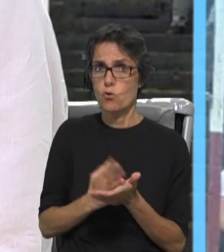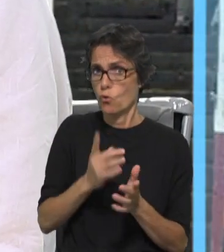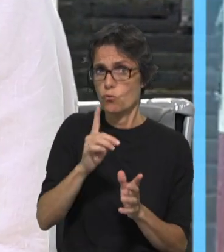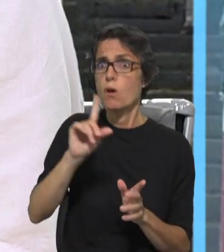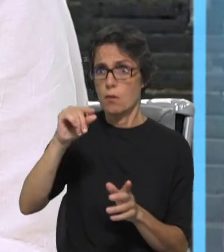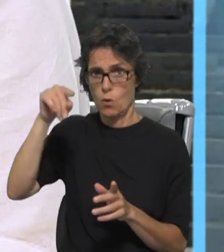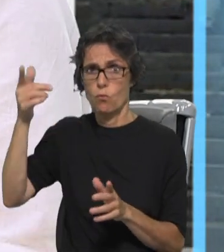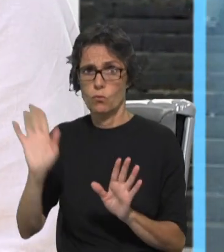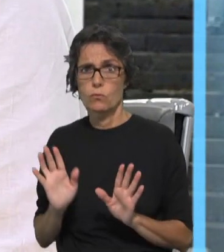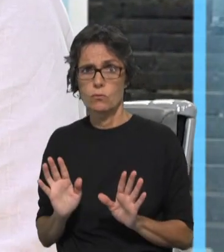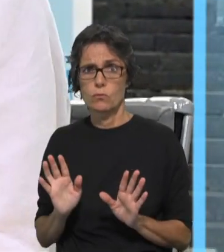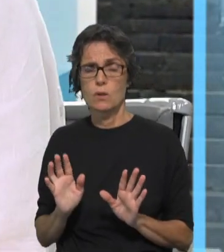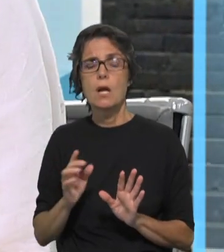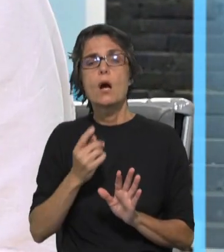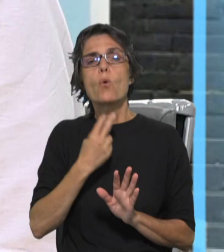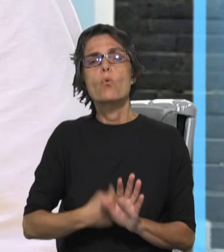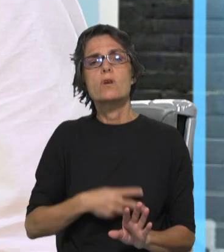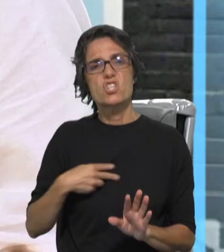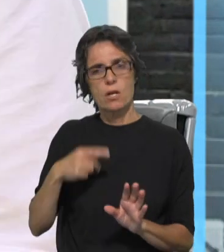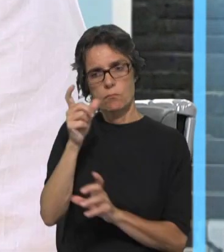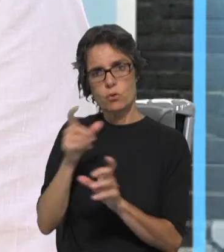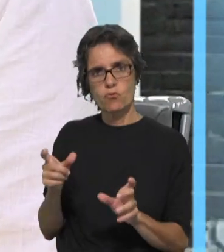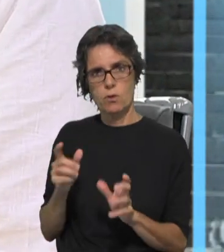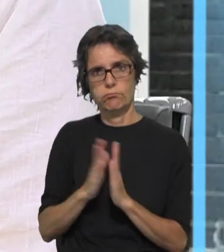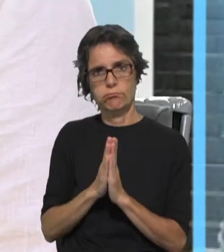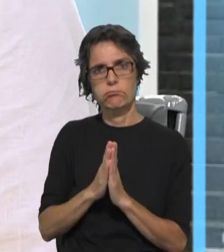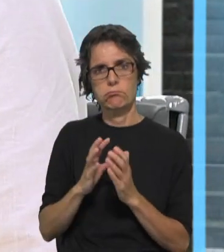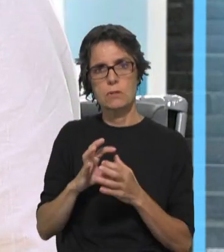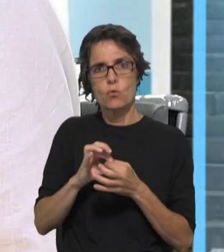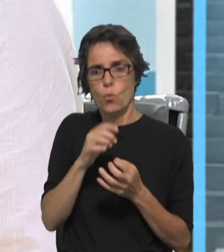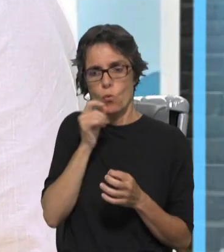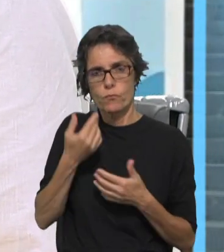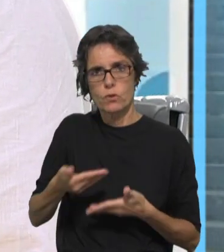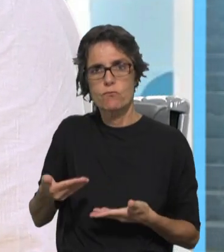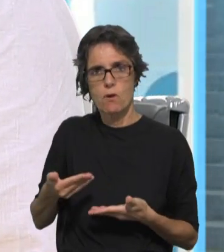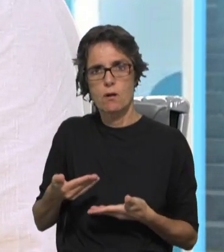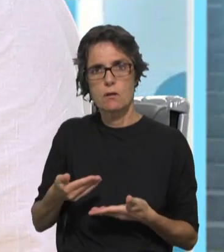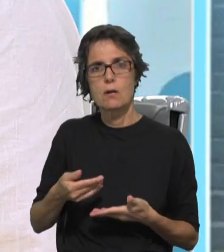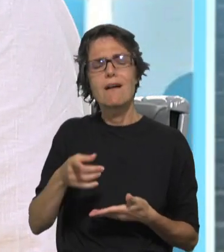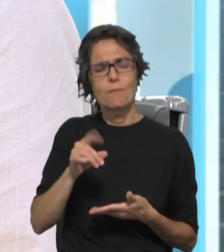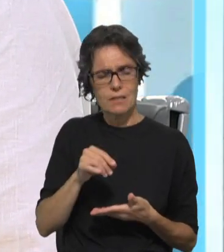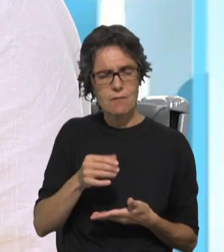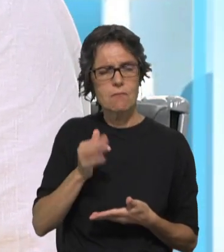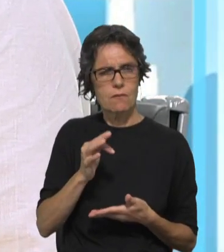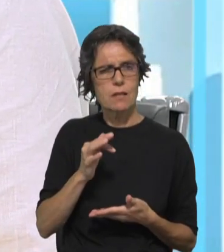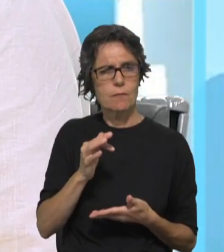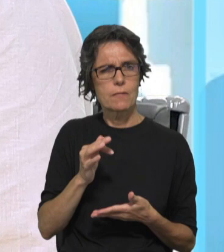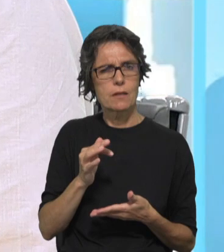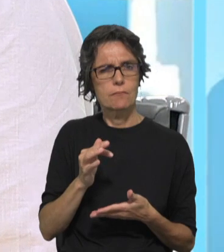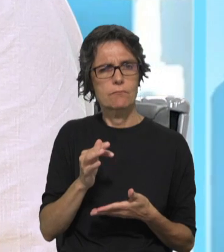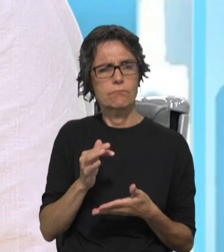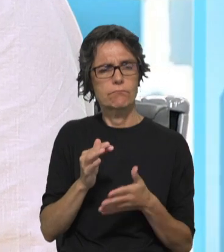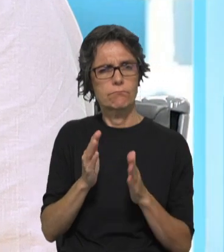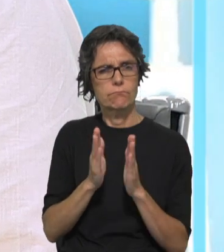oferecem isto também, esse seu compromisso juntamente com os outros. Eu até diria que, se calhar, estamos na altura de fazer que isto não seja só um diálogo